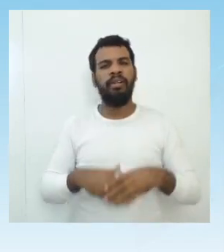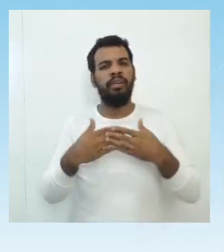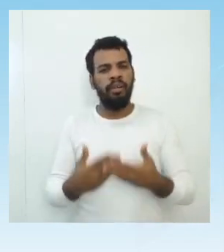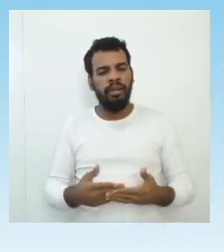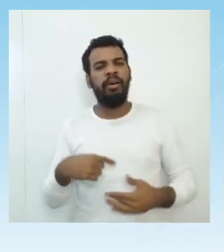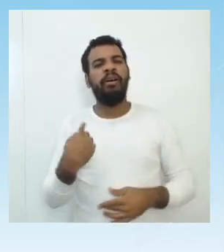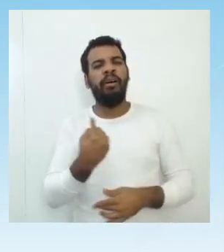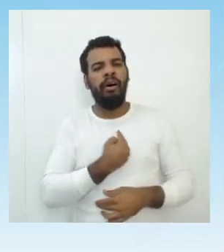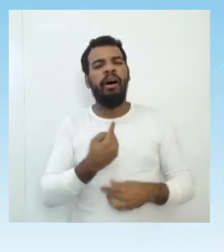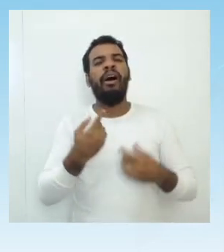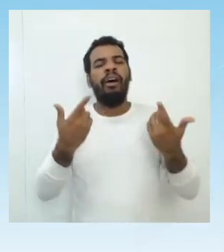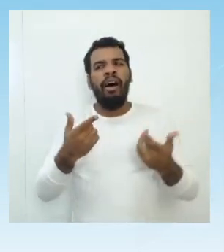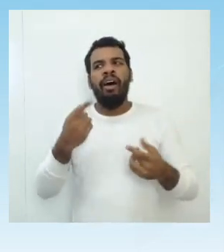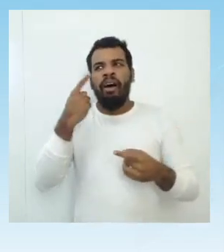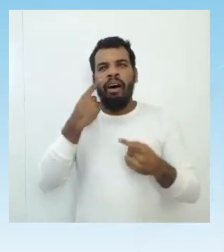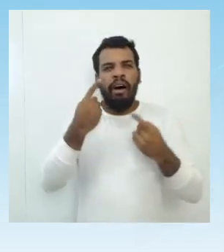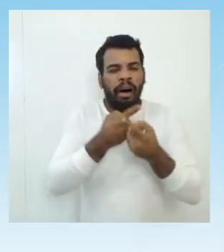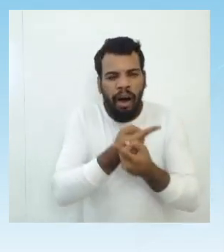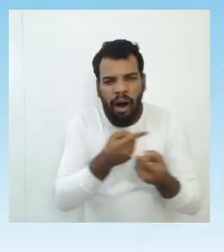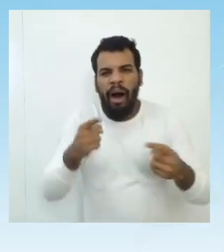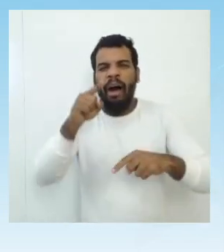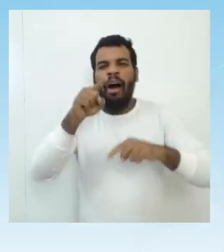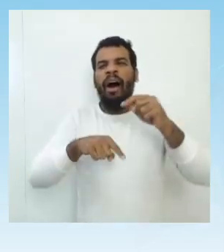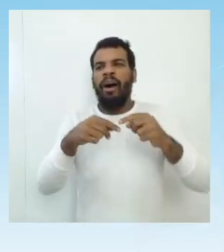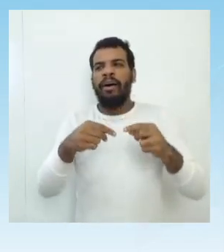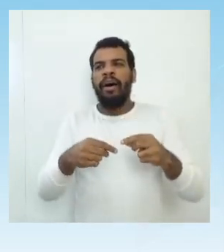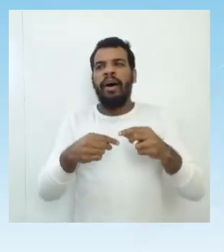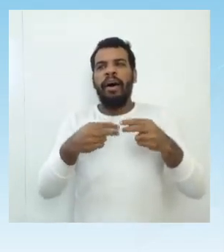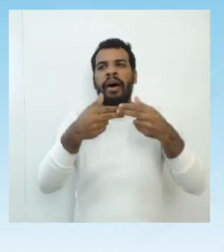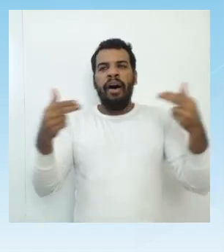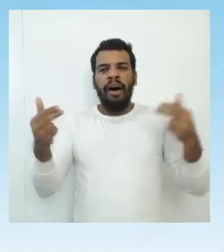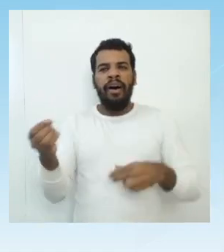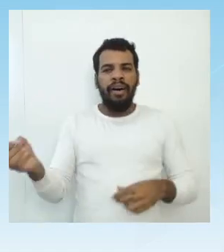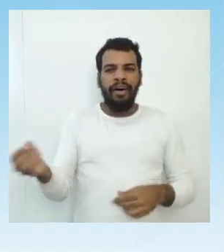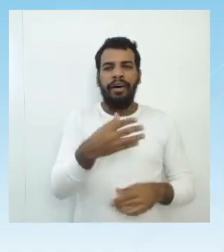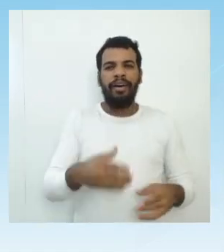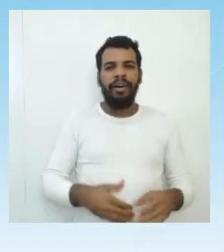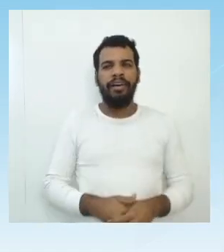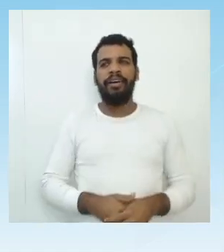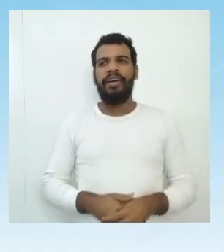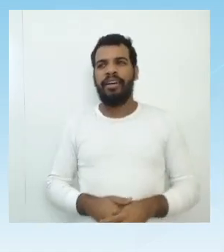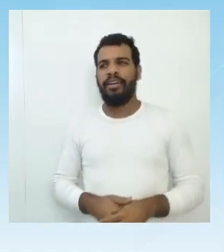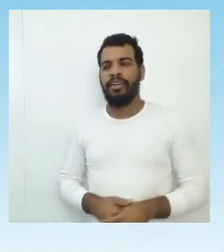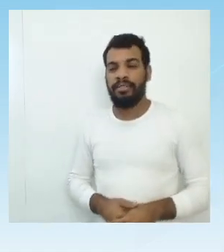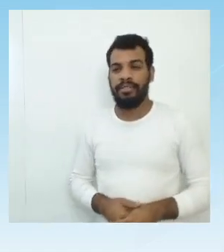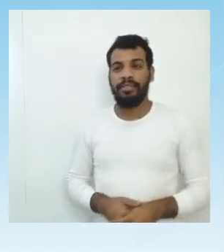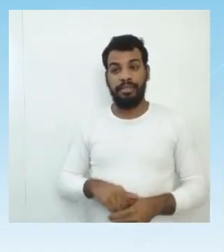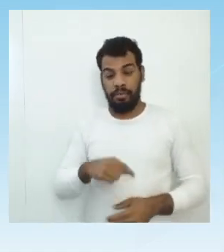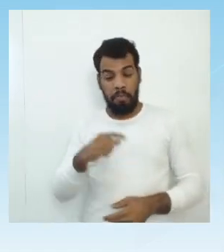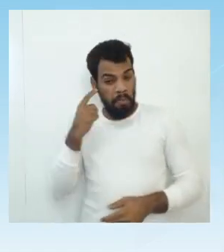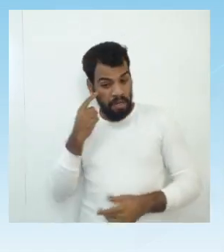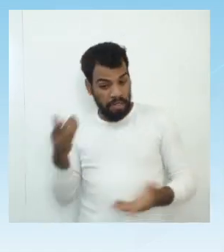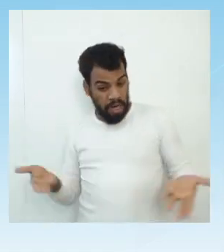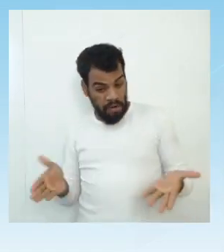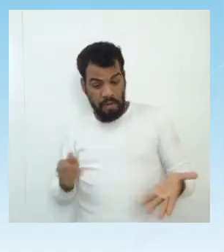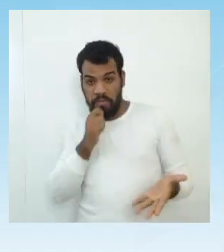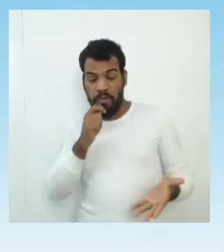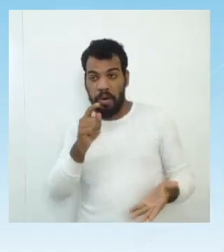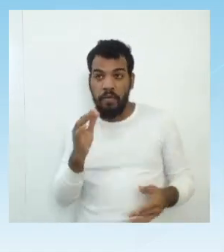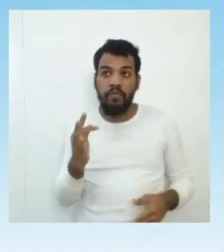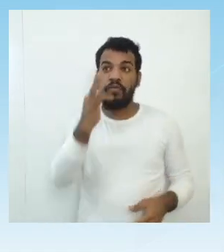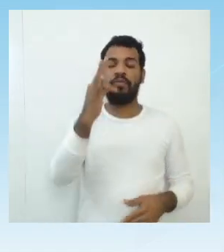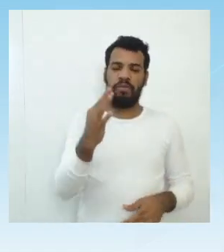novos materiais para aplicações que sequer a gente tenha pensado ou sonhado.